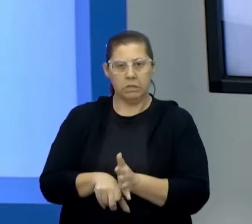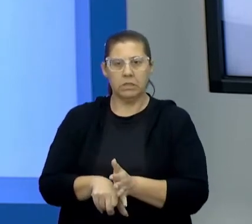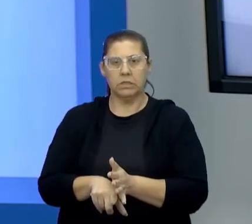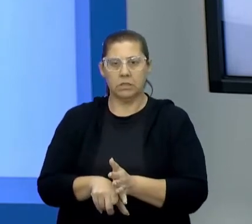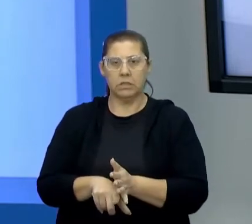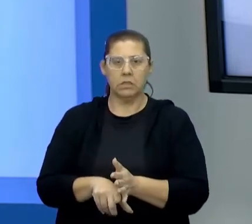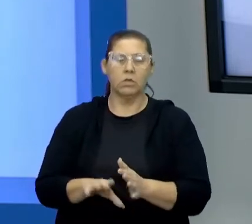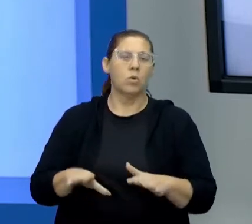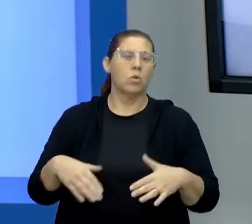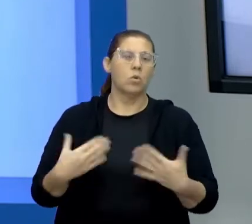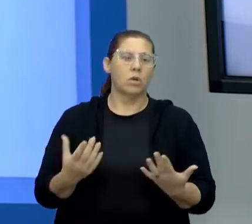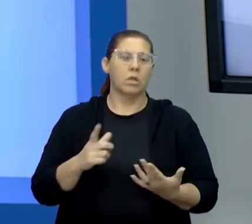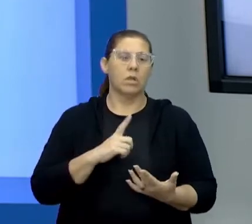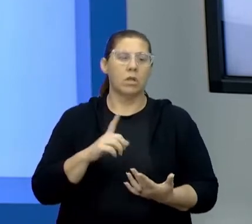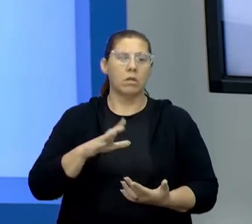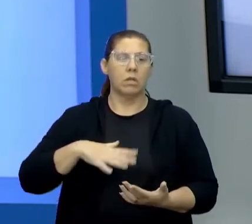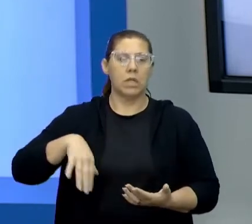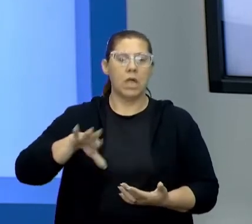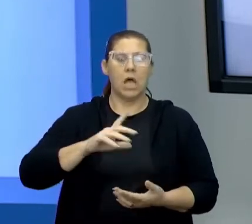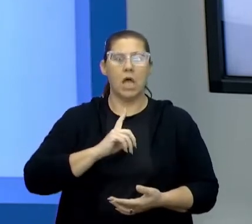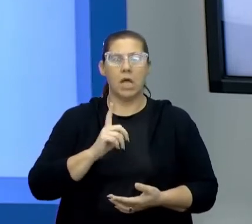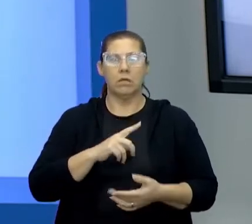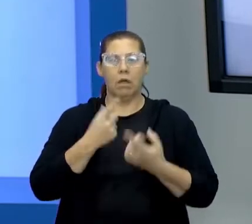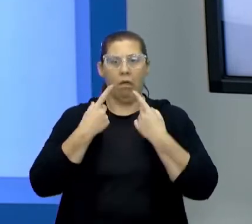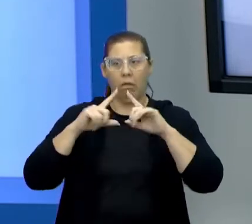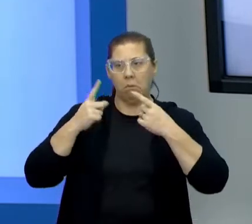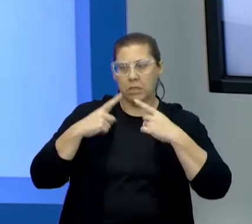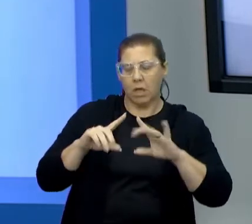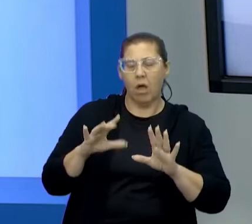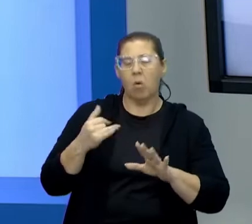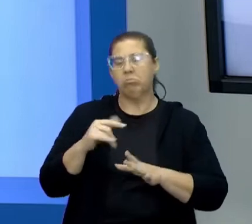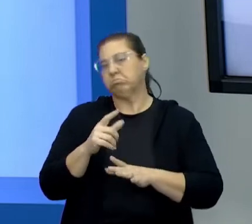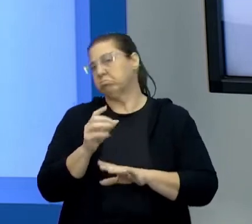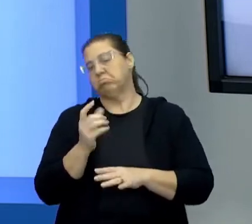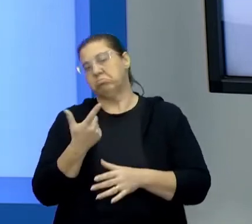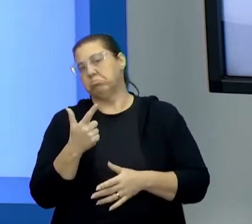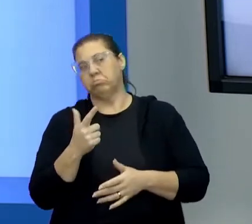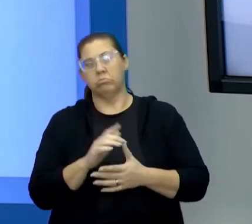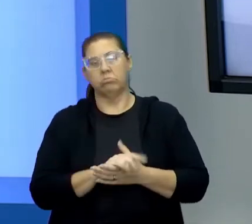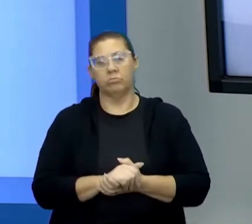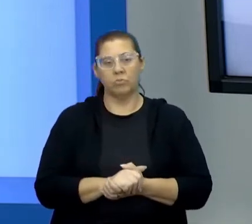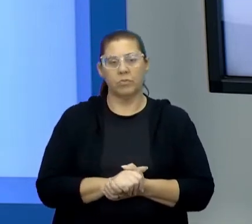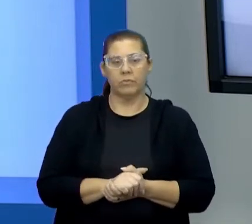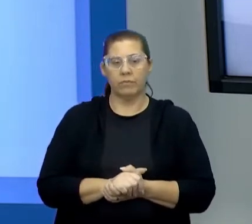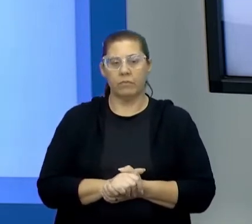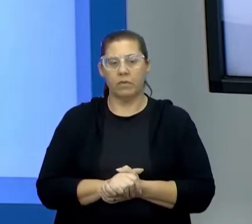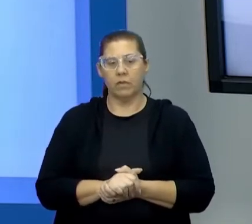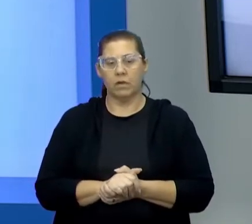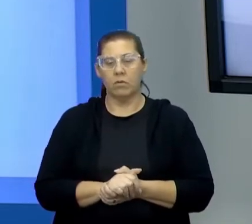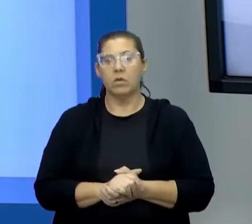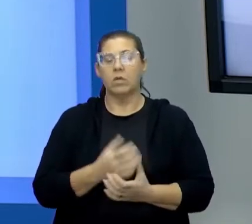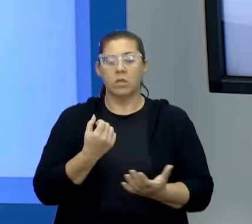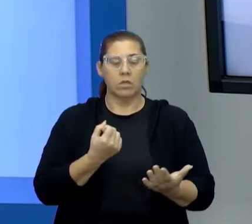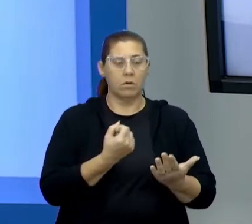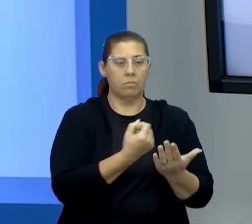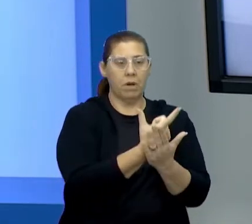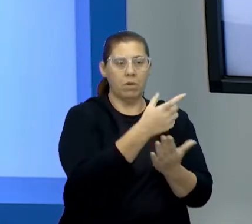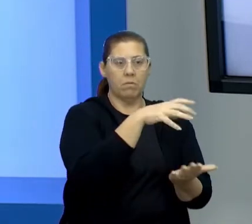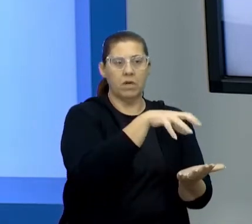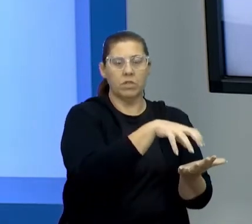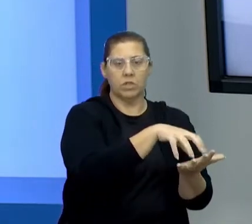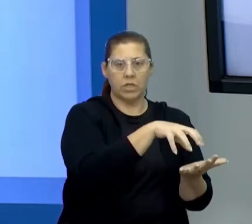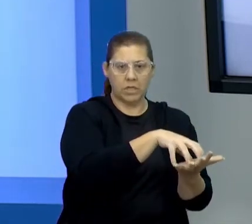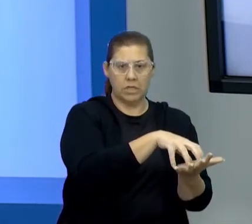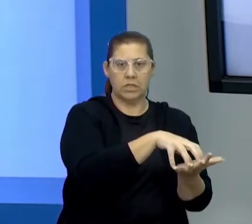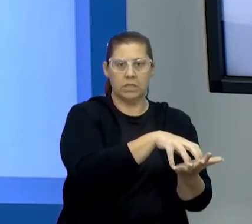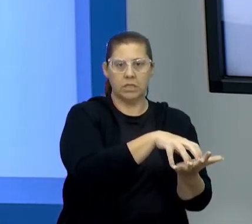Quanto tempo tem no mercado, se tem reclamações ou não. E é que é a remessa, né? Então eu pago para a agência e